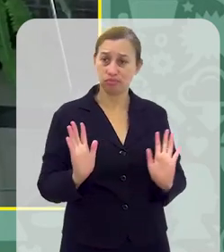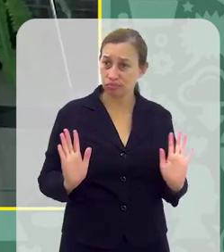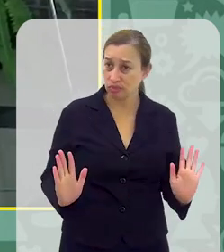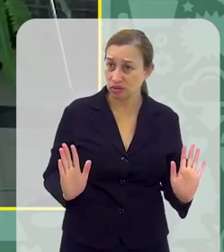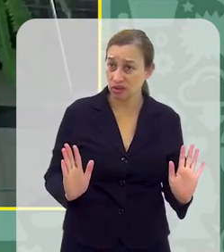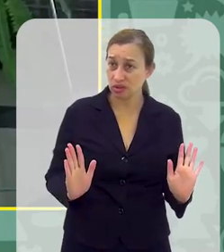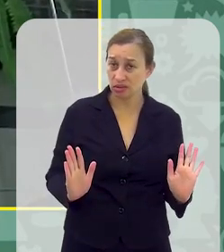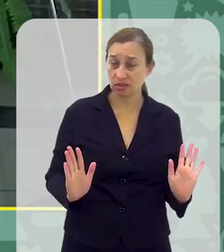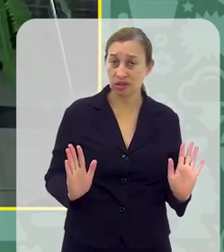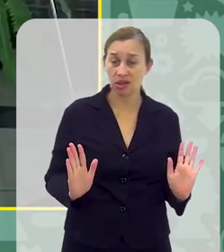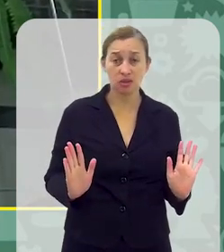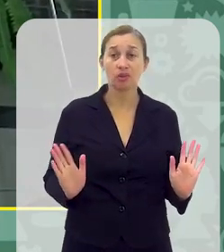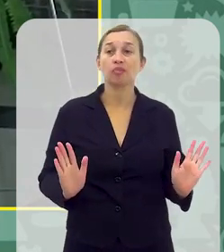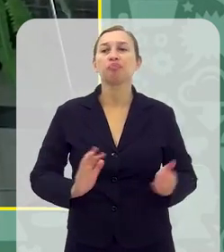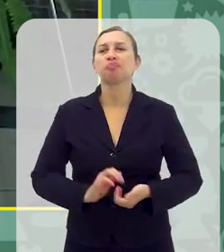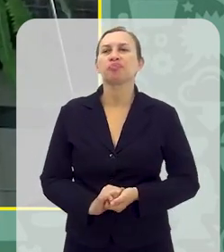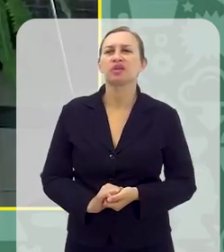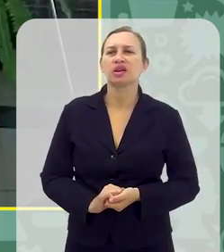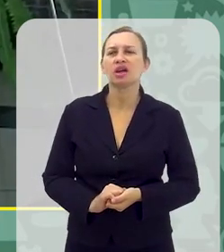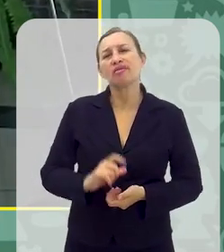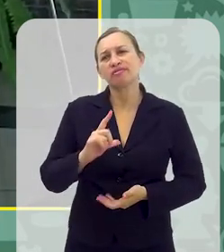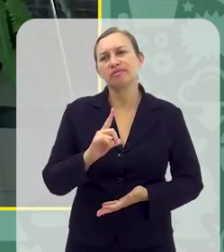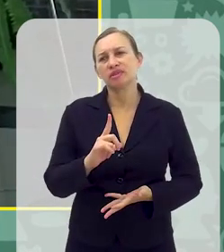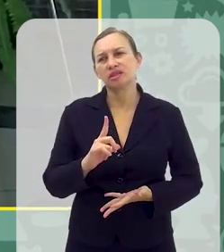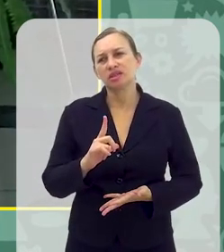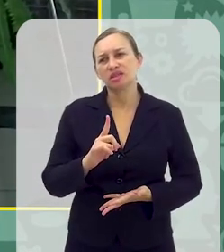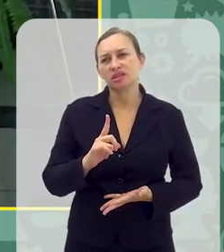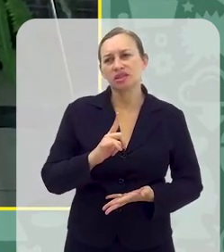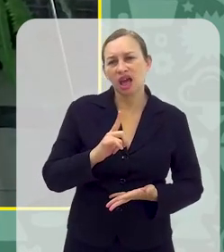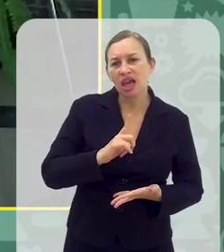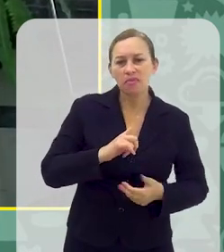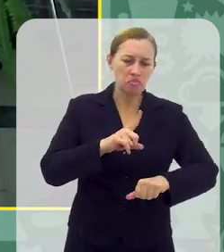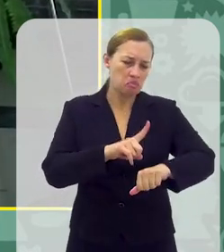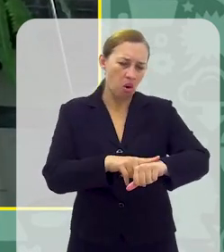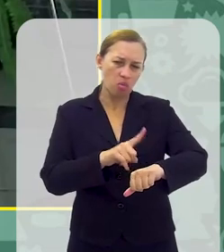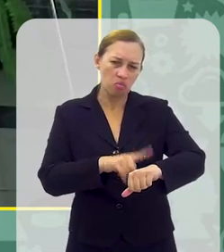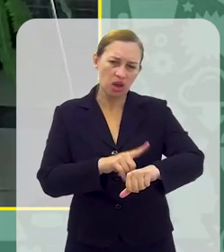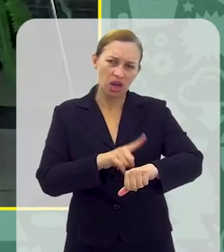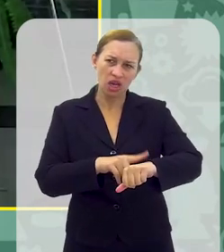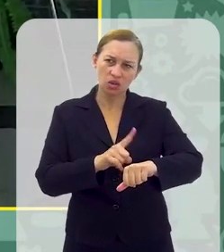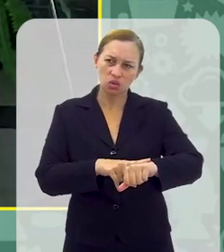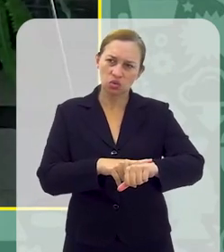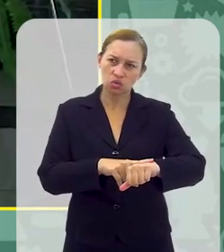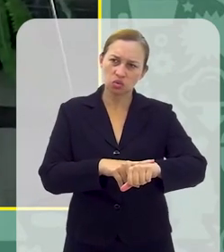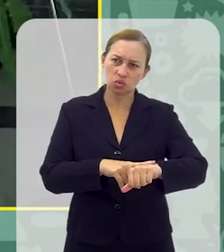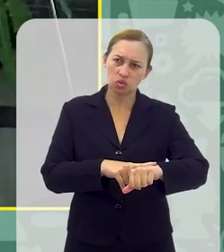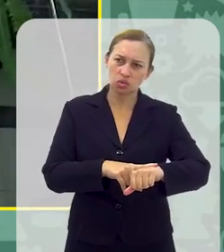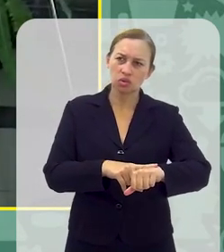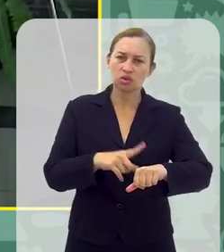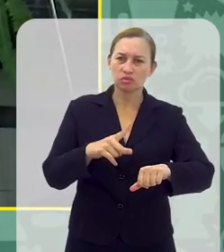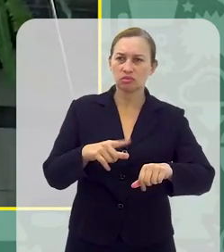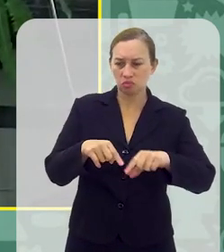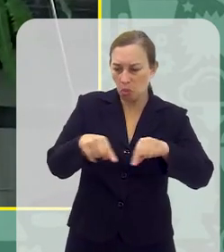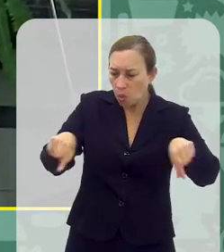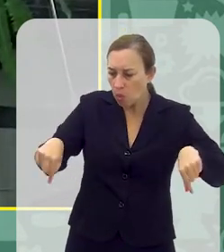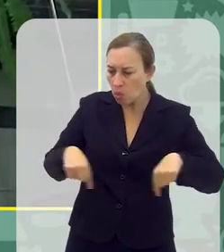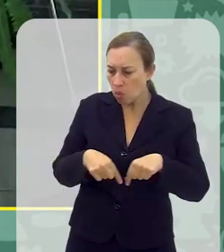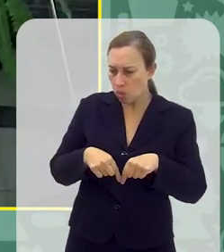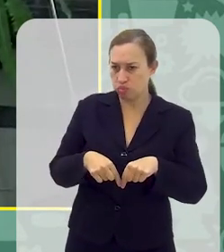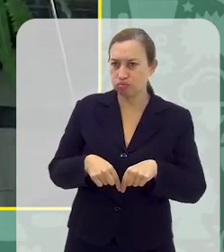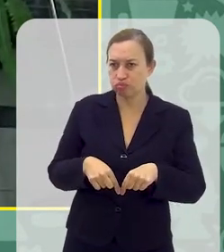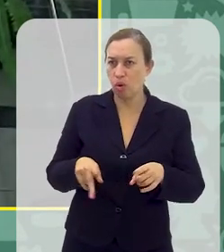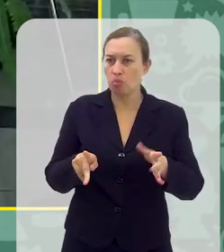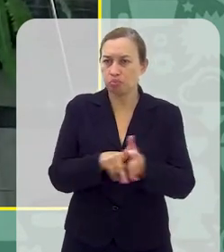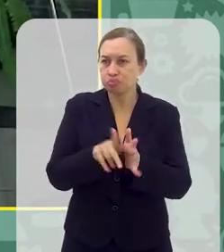inclusive do ponto de vista físico Tem ali um canto Tem momentos do seu filho que você não acompanha mais ele Você não